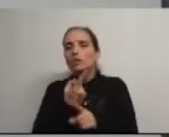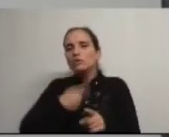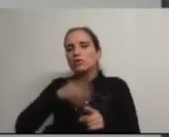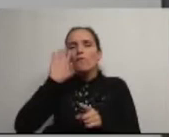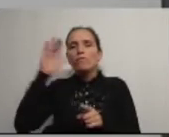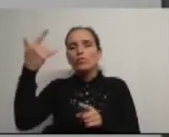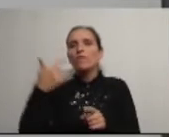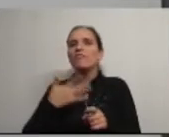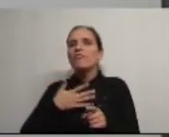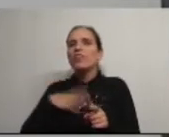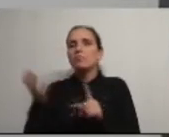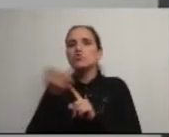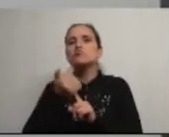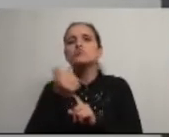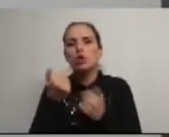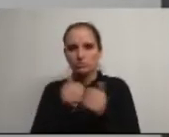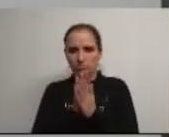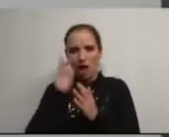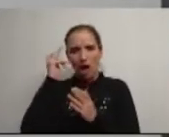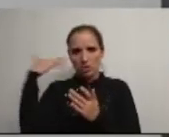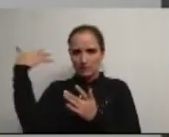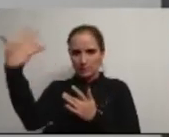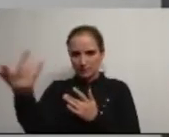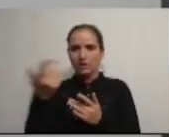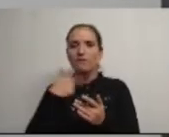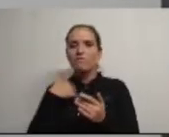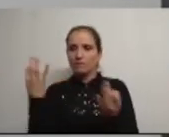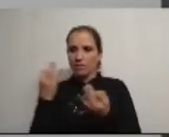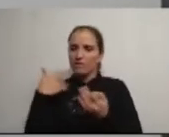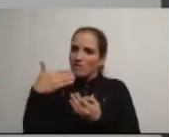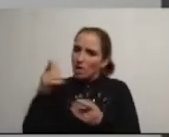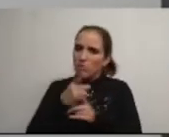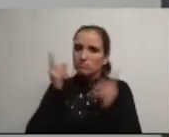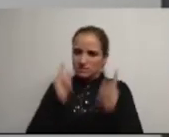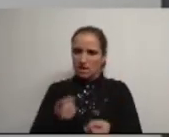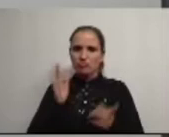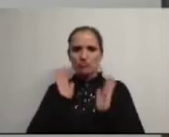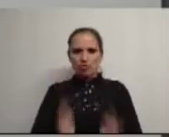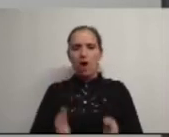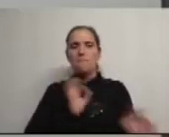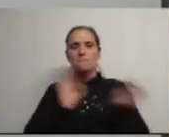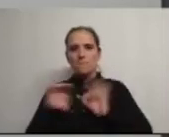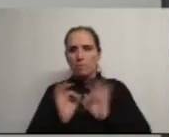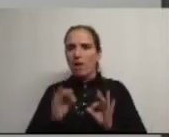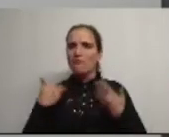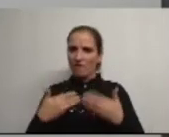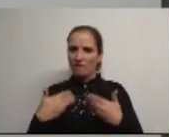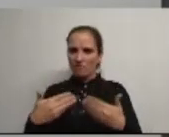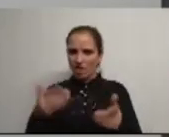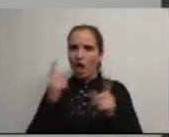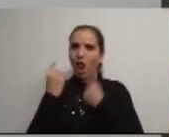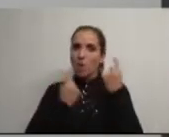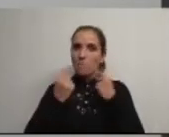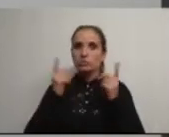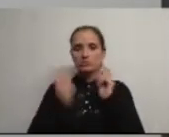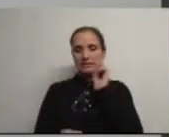temos para os próximos anos, que iremos começar a concretizar, que já preparámos e que vão começar, algumas